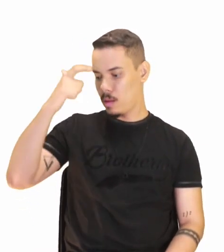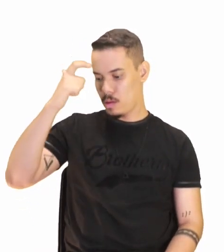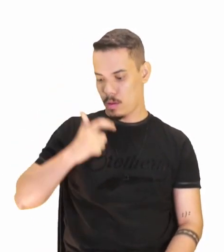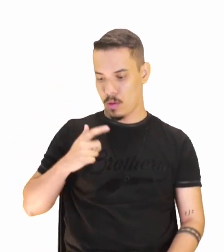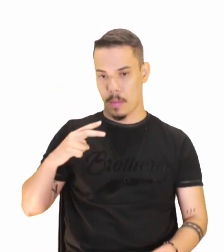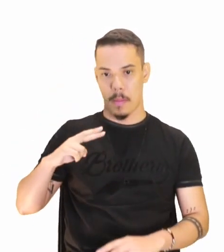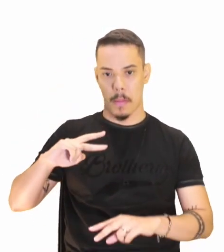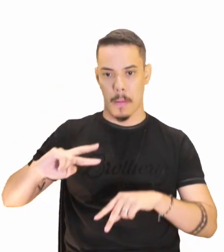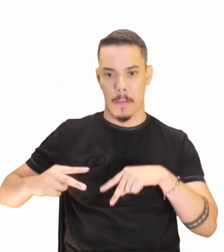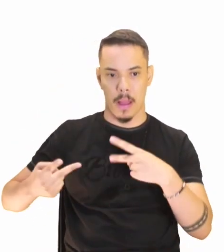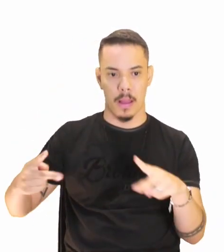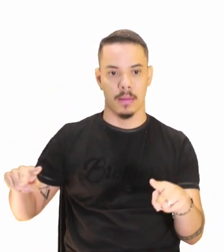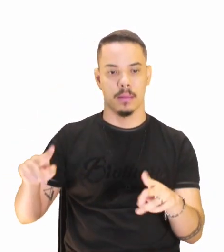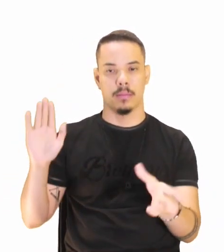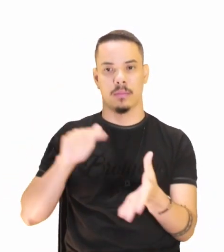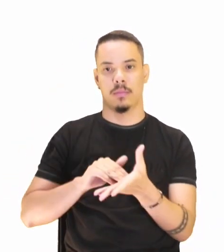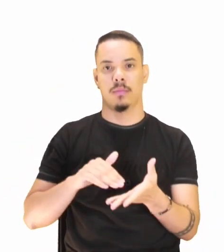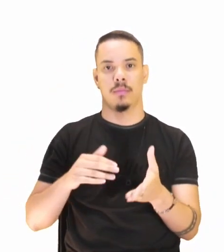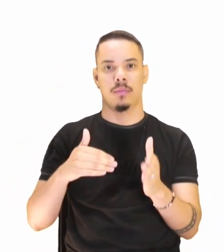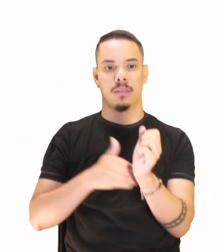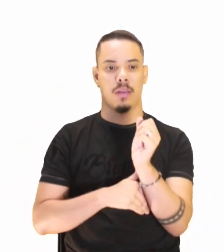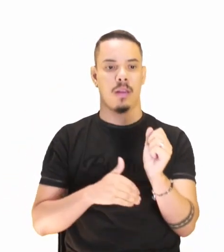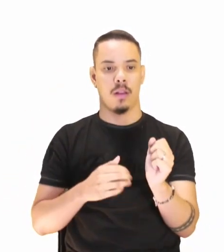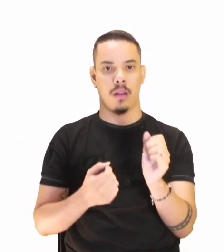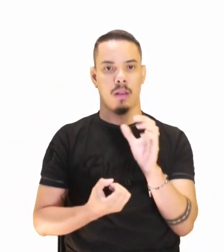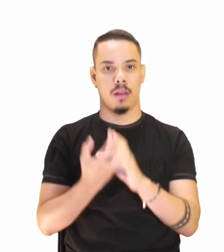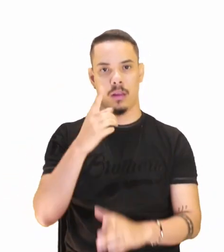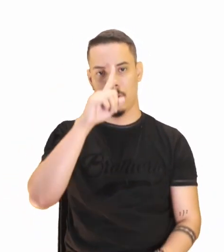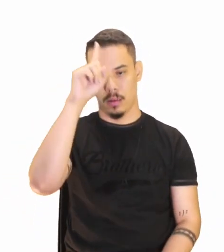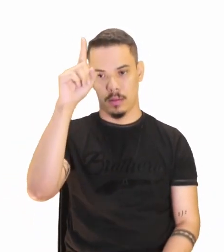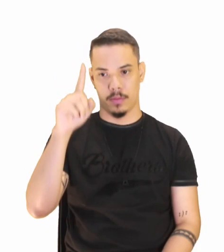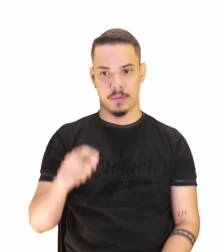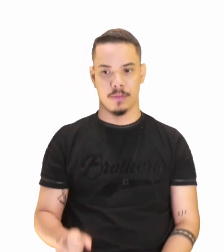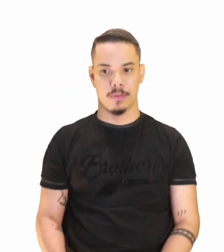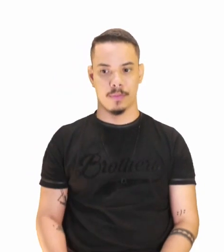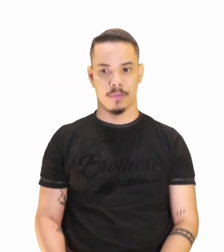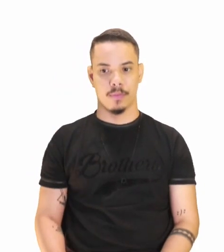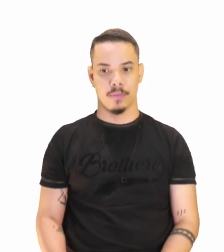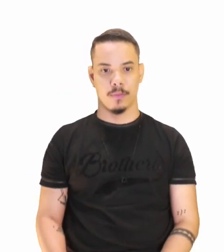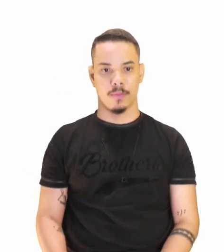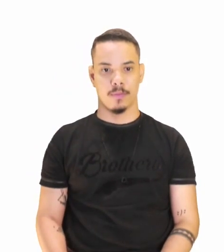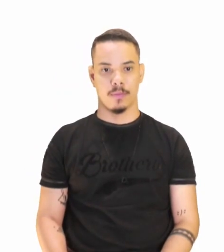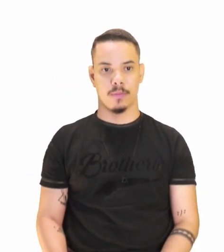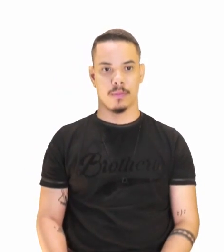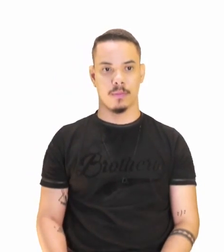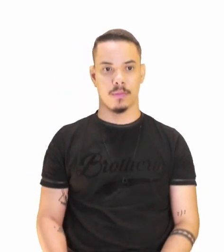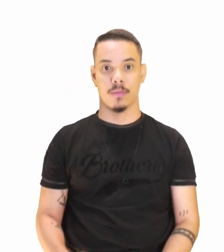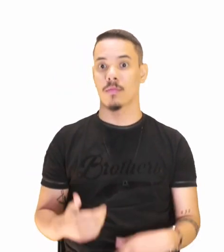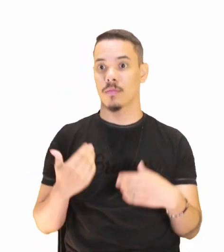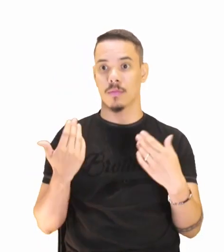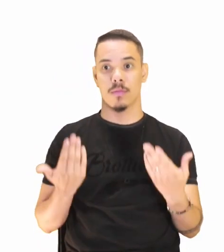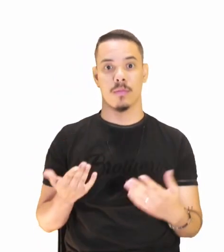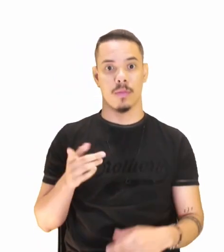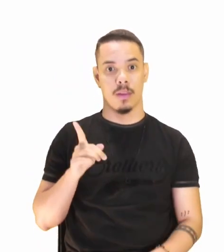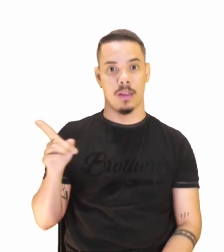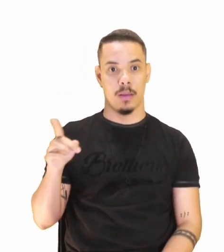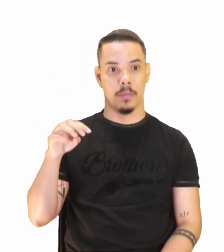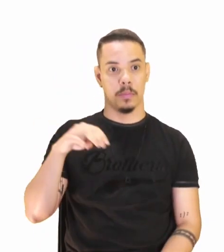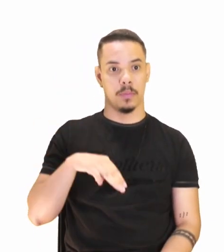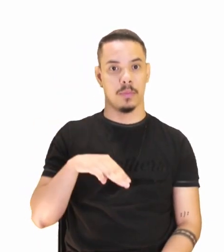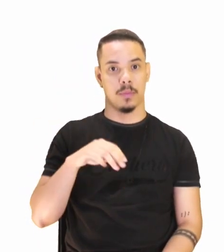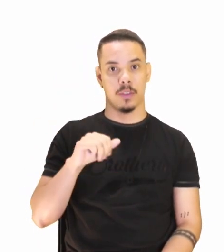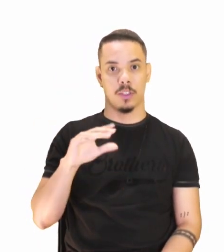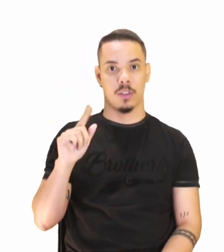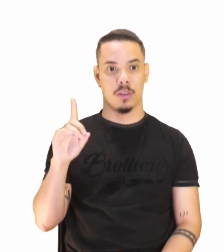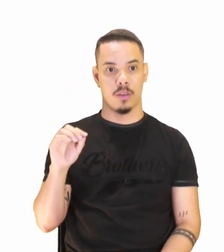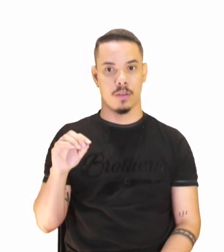os fins secretos da criação. Amados, aqui é o Machado de Assis, que